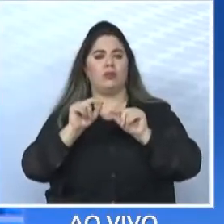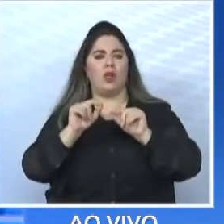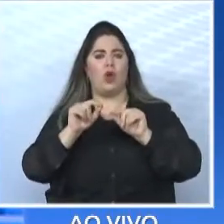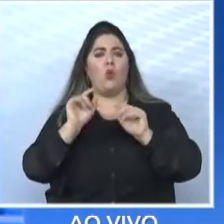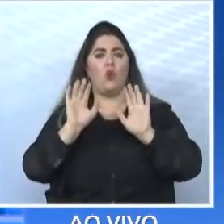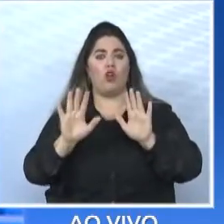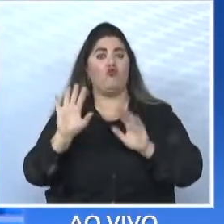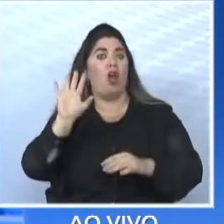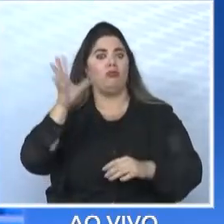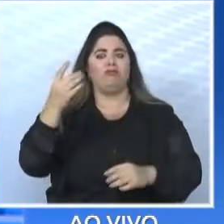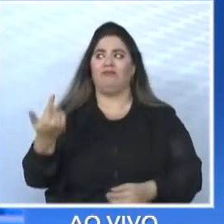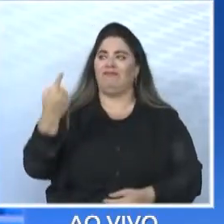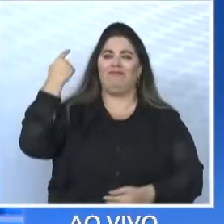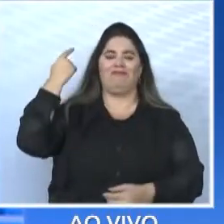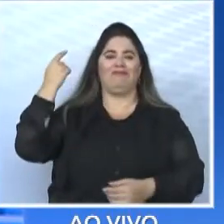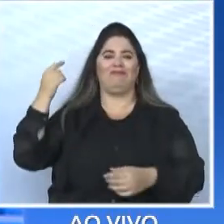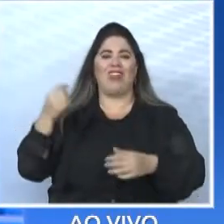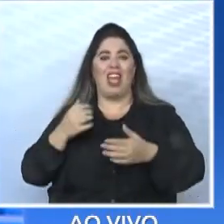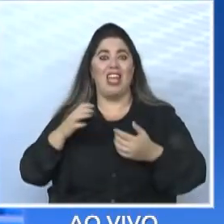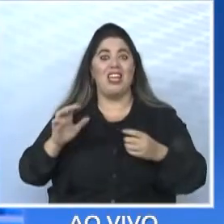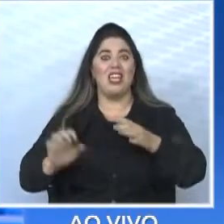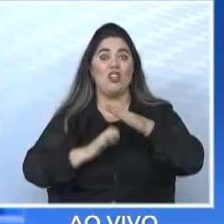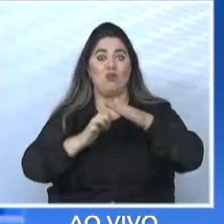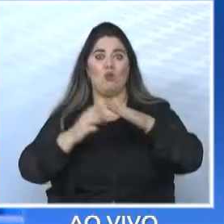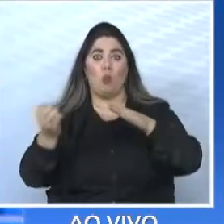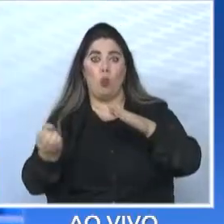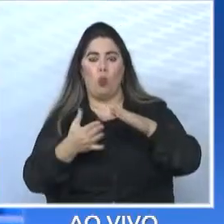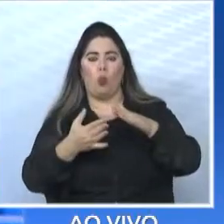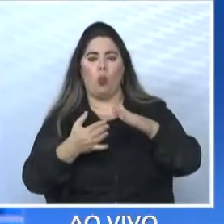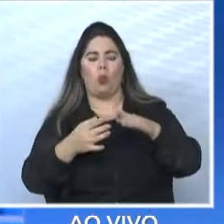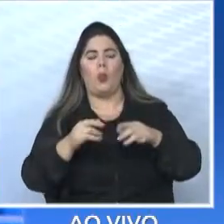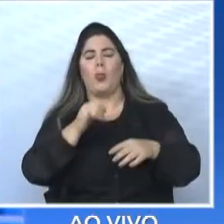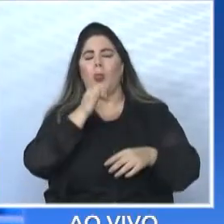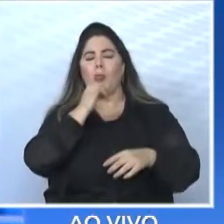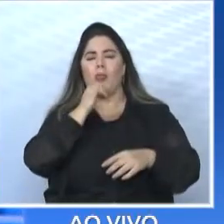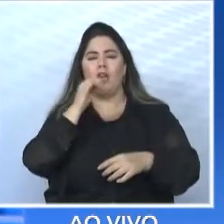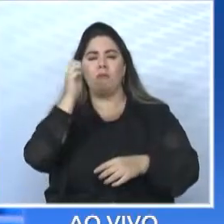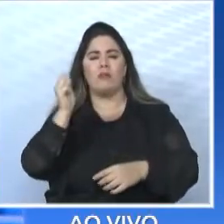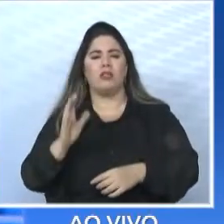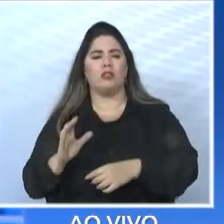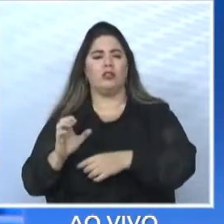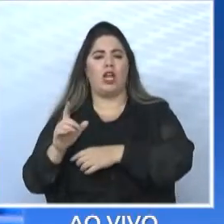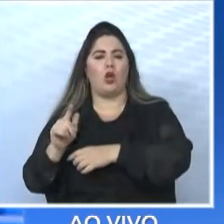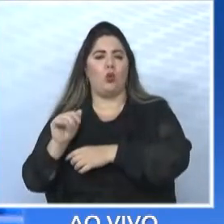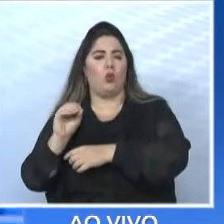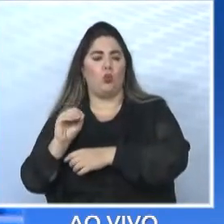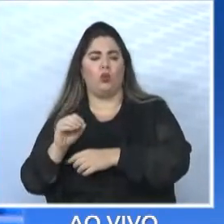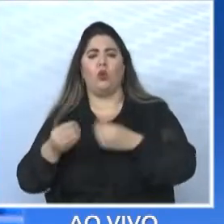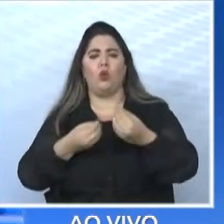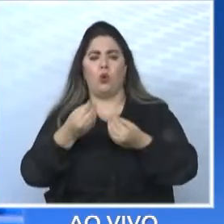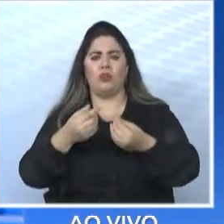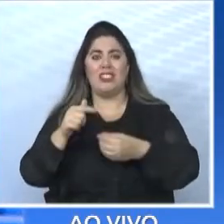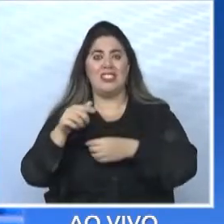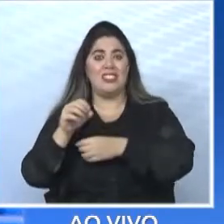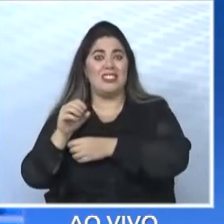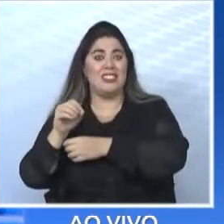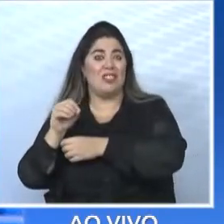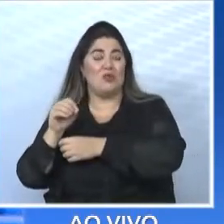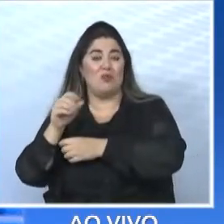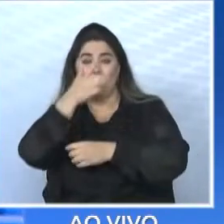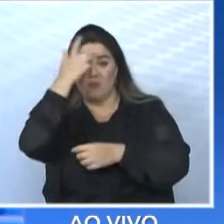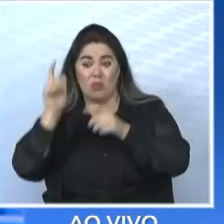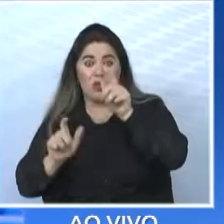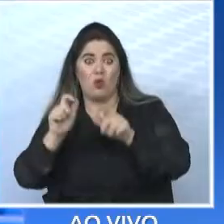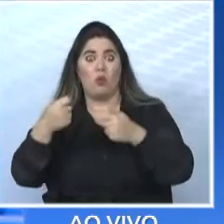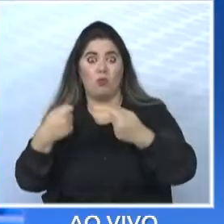novas empresas. Eu vou dar um exemplo, Brasil segue, que antes era Mafra e Seguros. 700 pessoas, eles disseram o seguinte, nós precisamos de mão de obra, eu